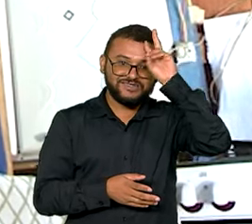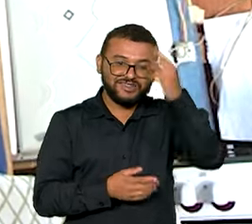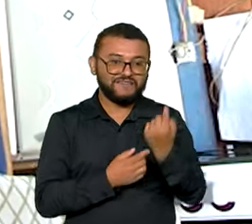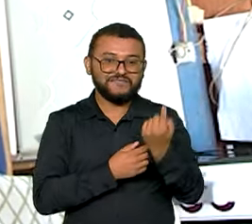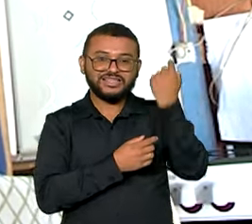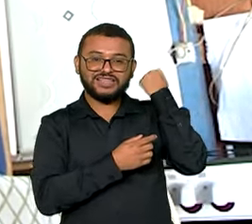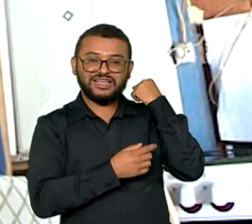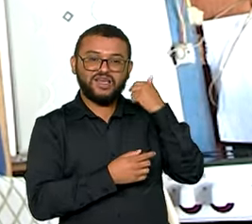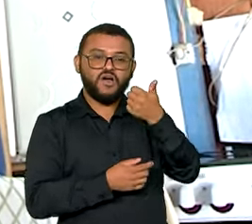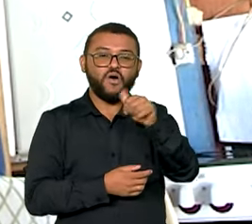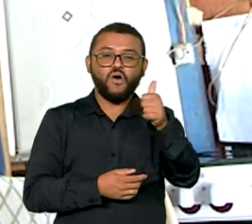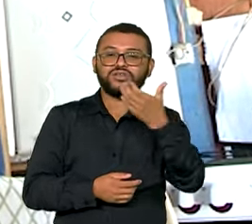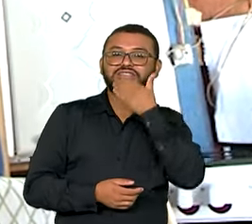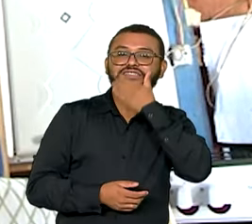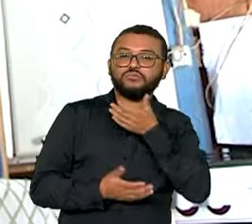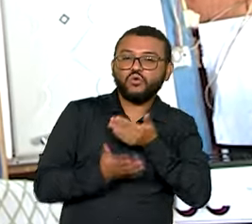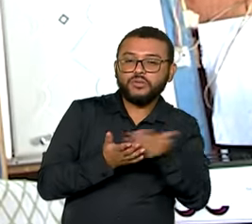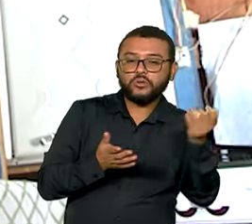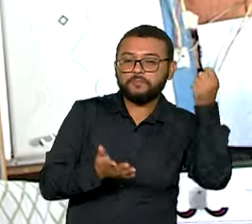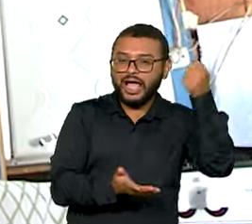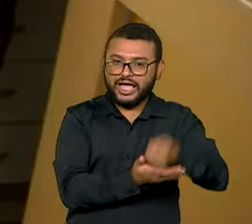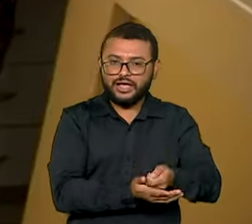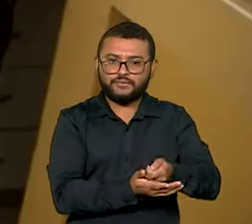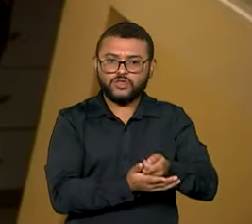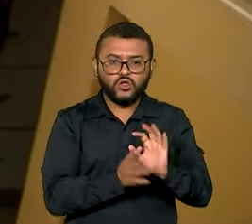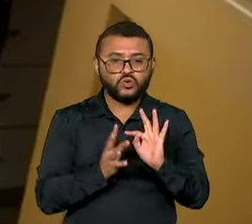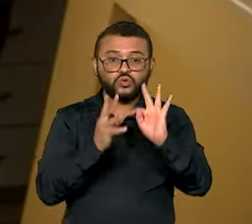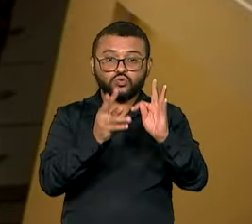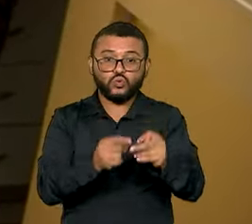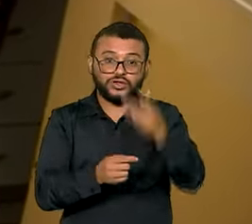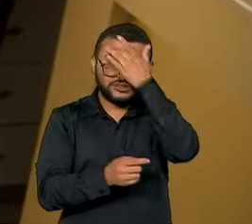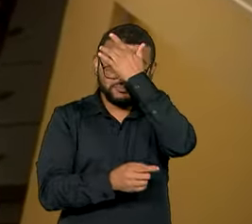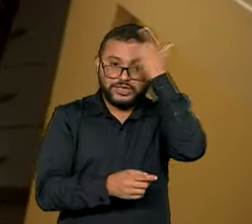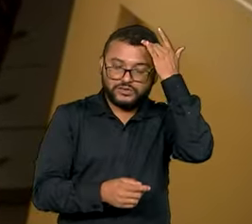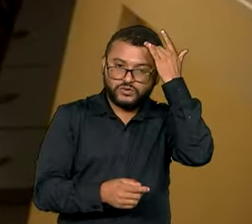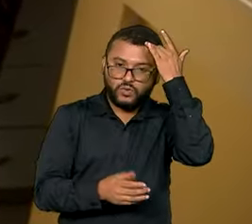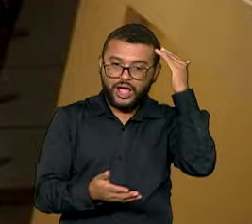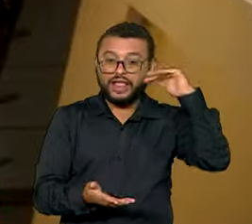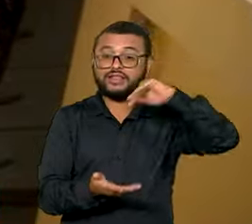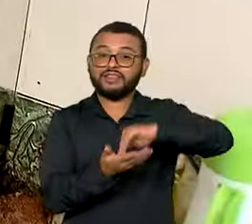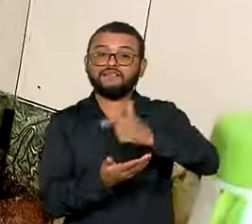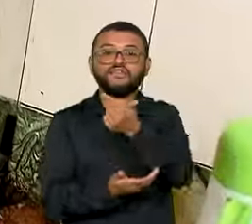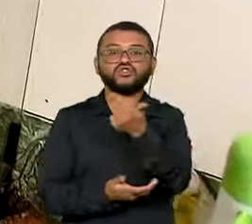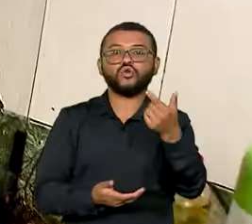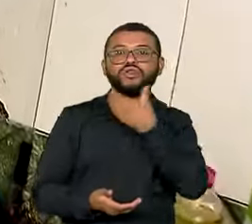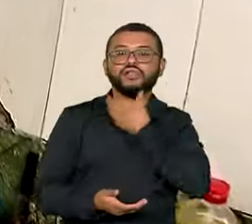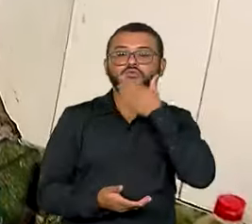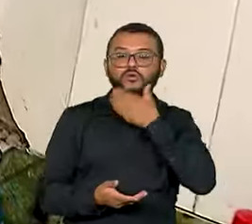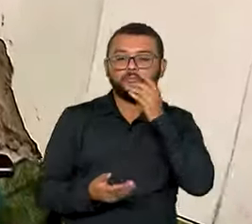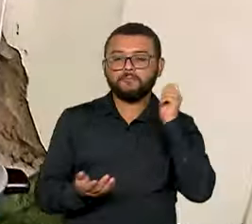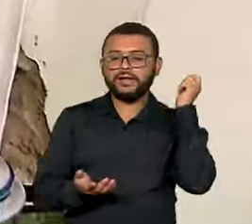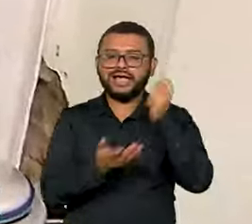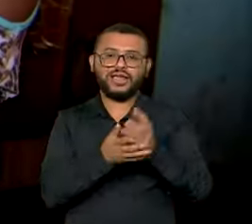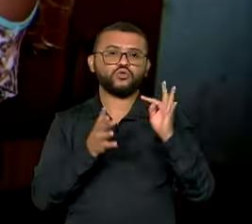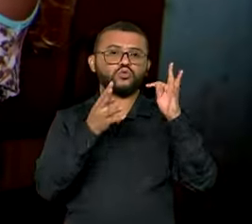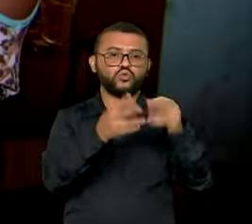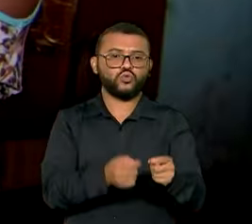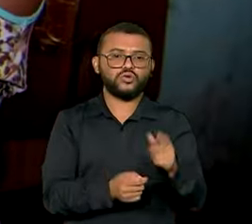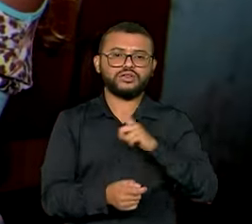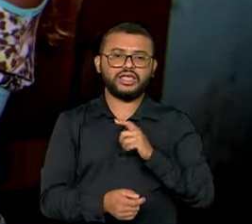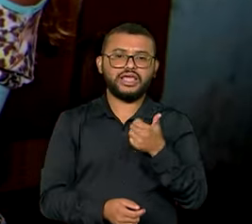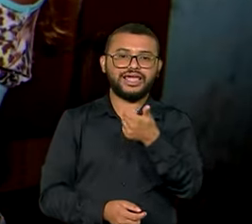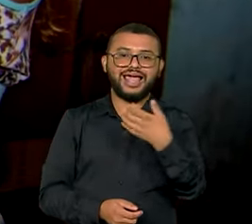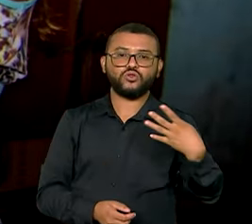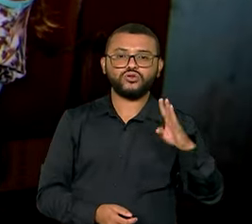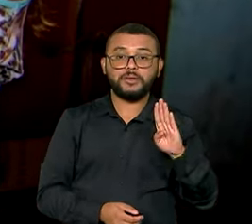passada, 11 de dezembro. O pagamento a todos os beneficiários vai até o dia 22 de dezembro. Serão liberados cerca de